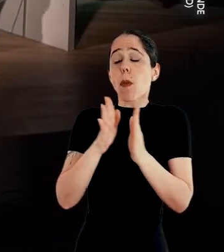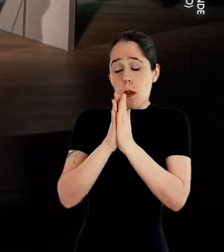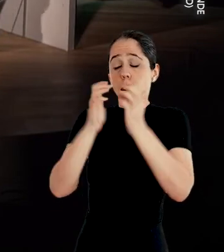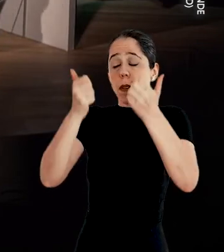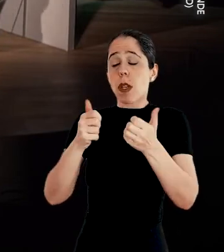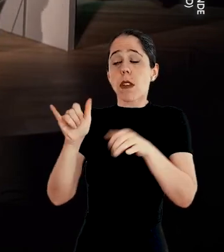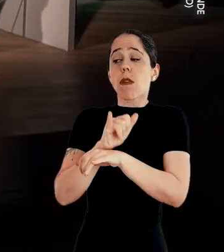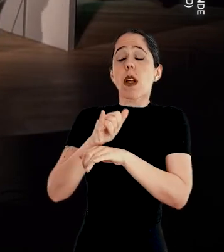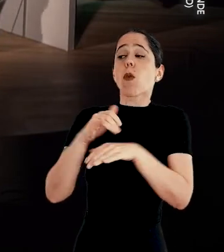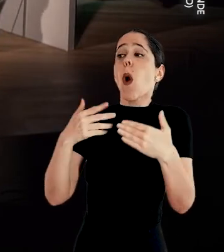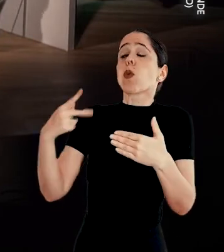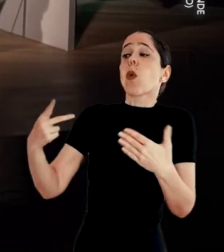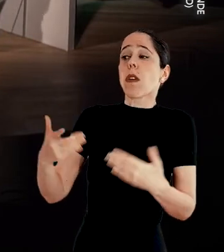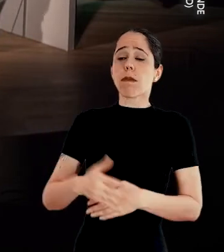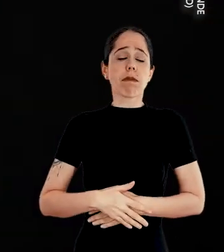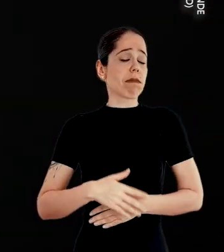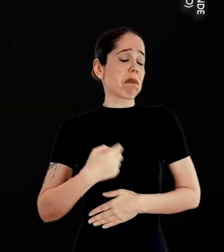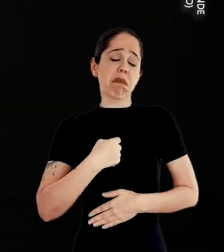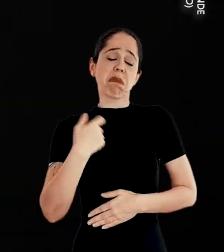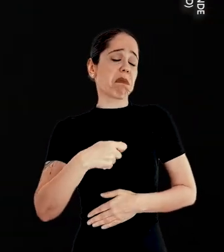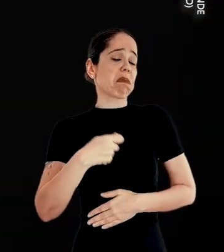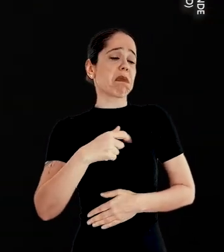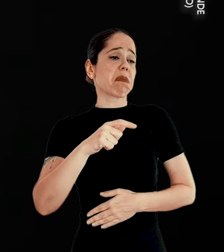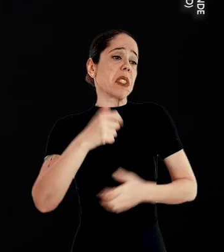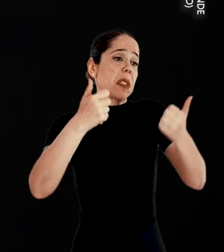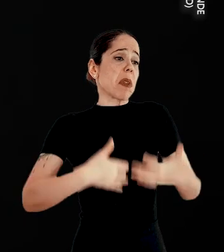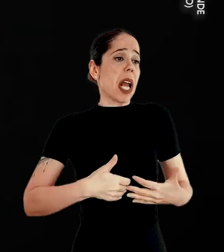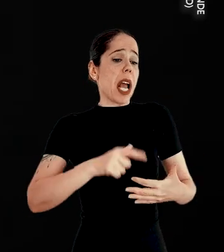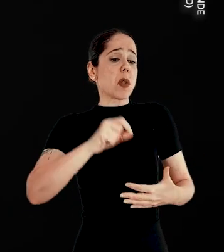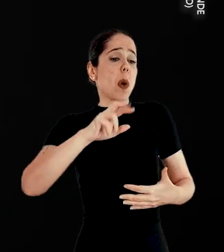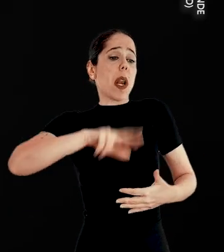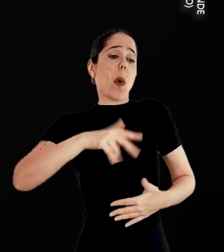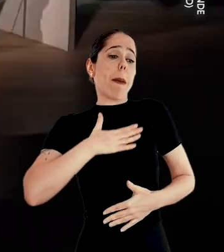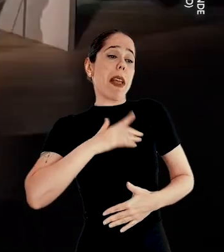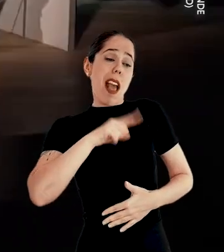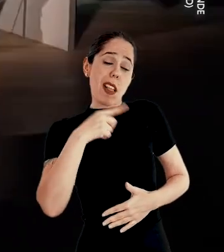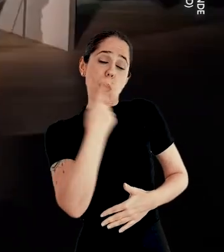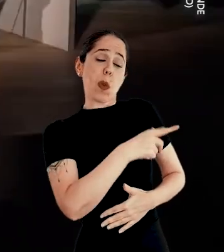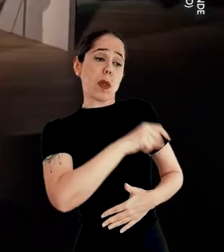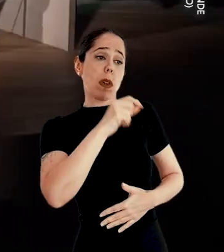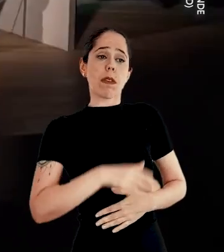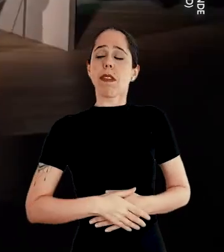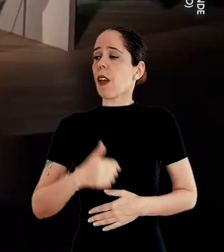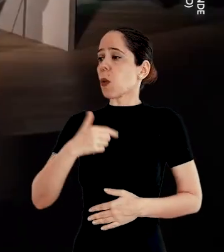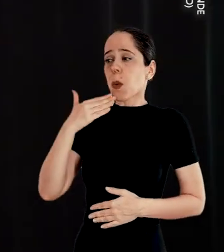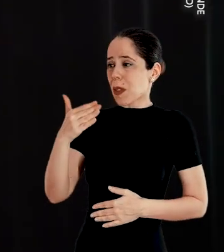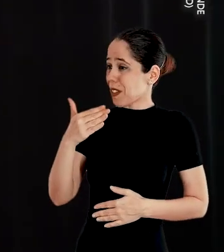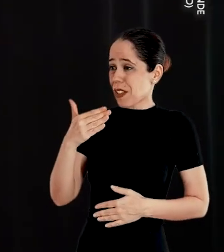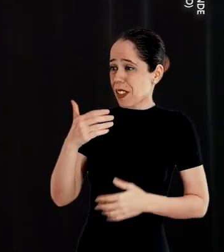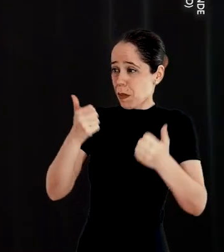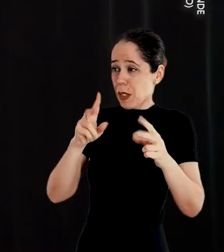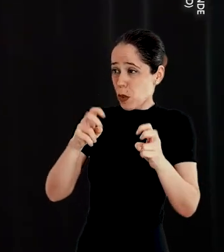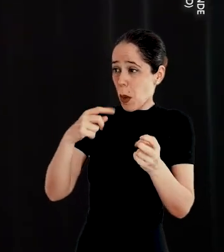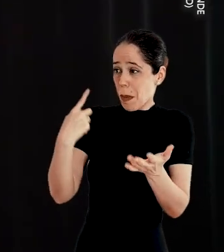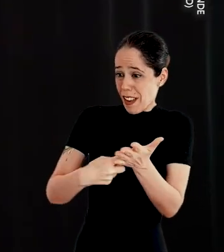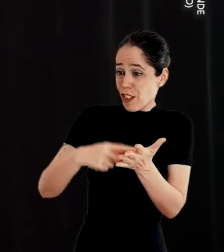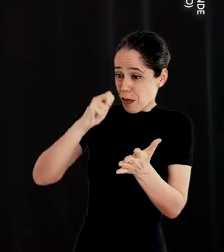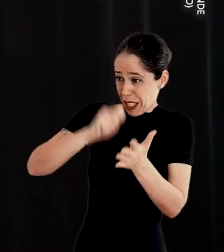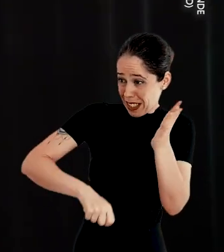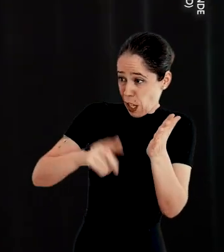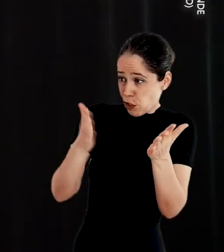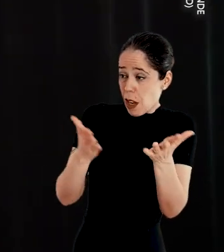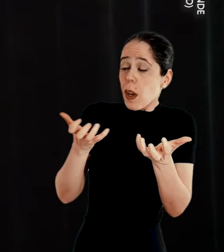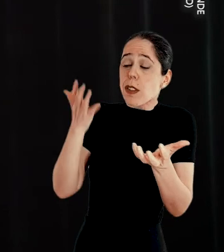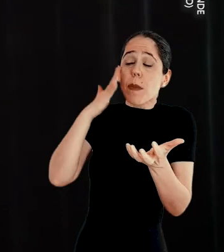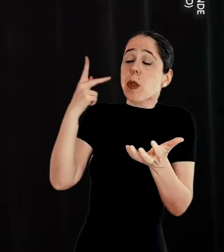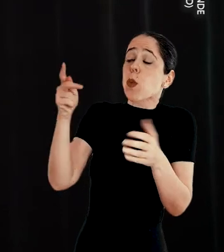alternativa. Eu não tenho por que explicar uma escolha que não foi minha, foi sua. Eu não estou pedindo explicação do regime assinado. Eu quero